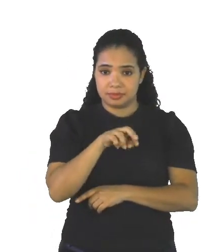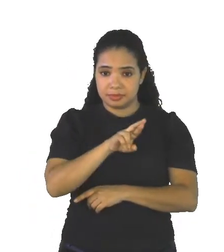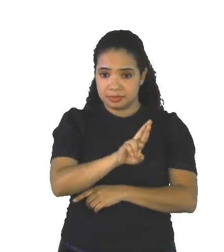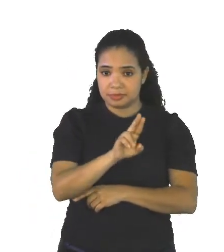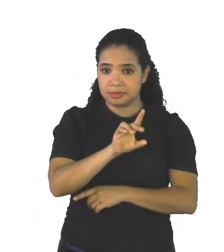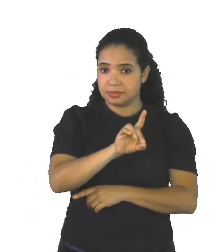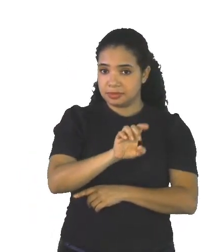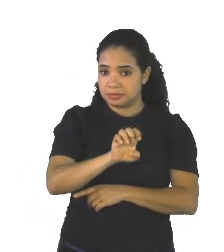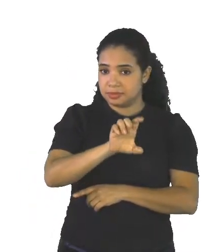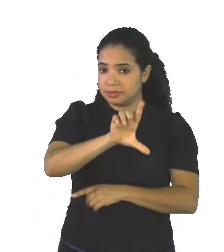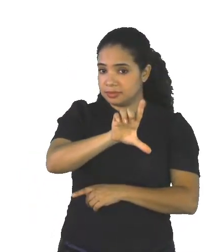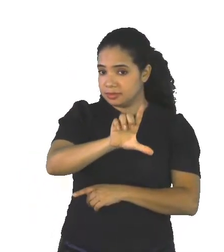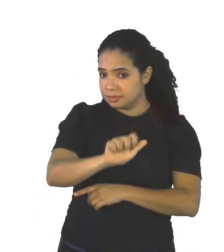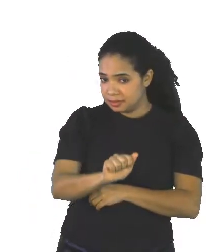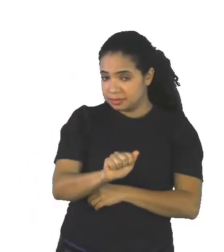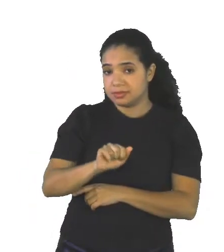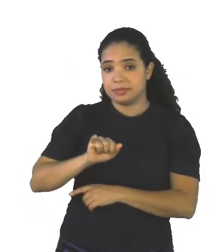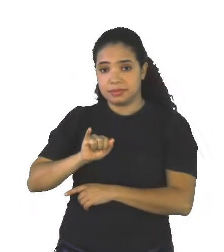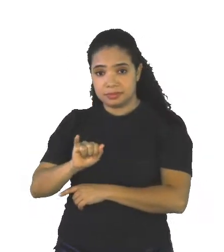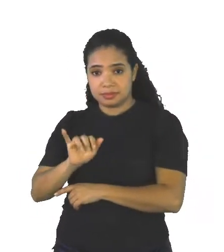animais ou coisas